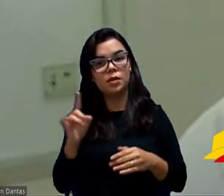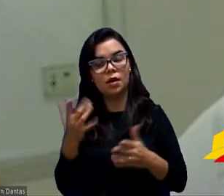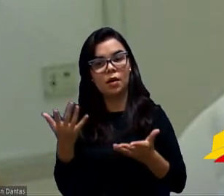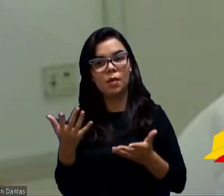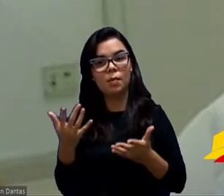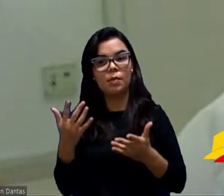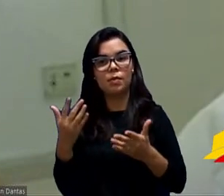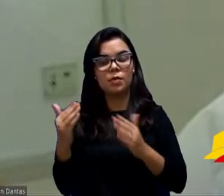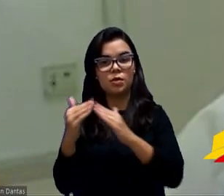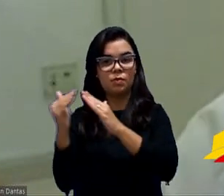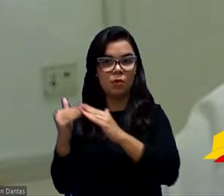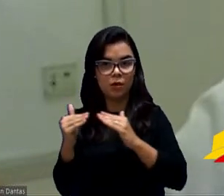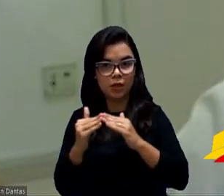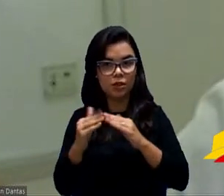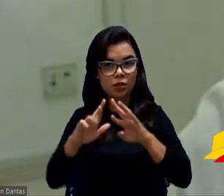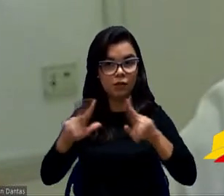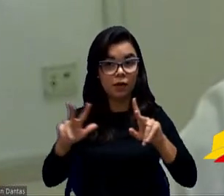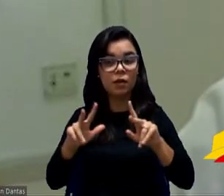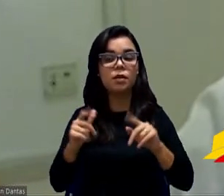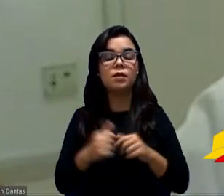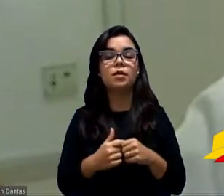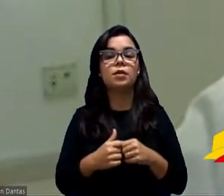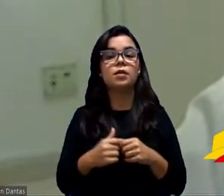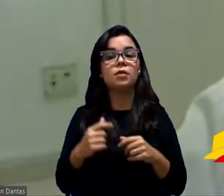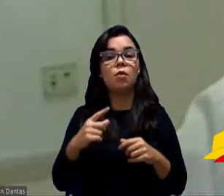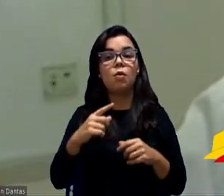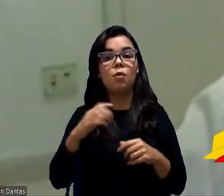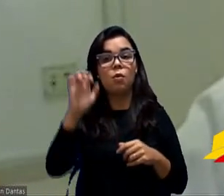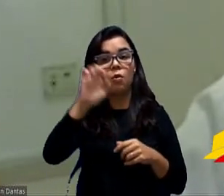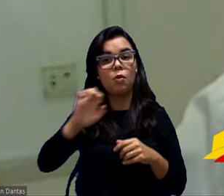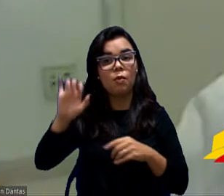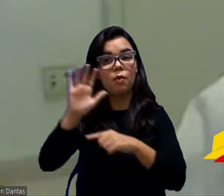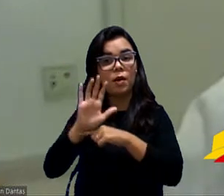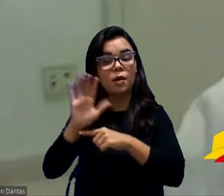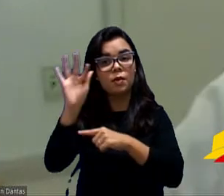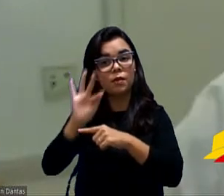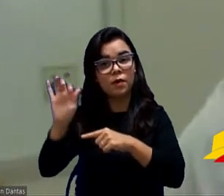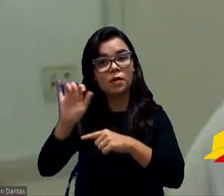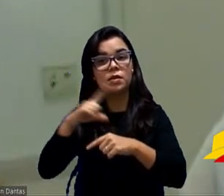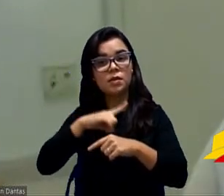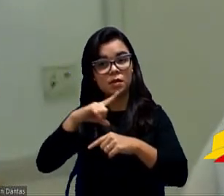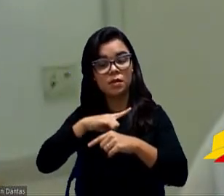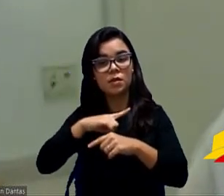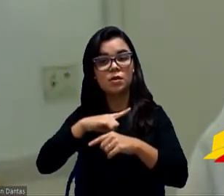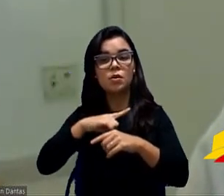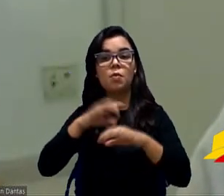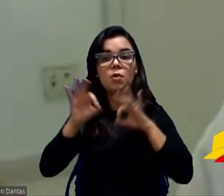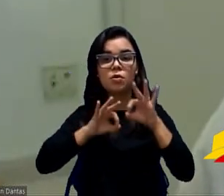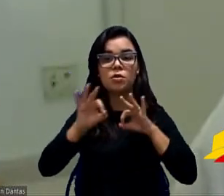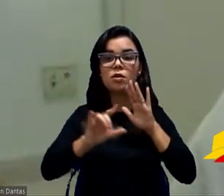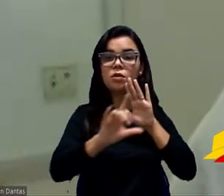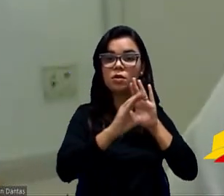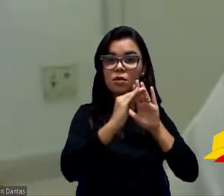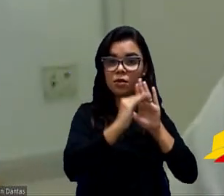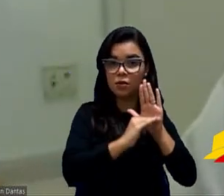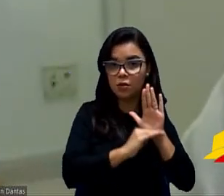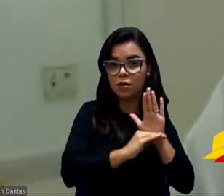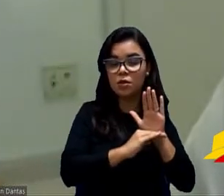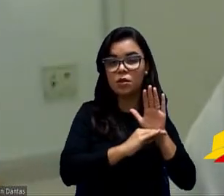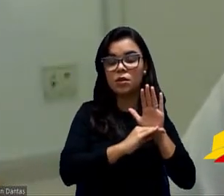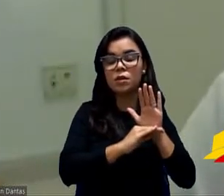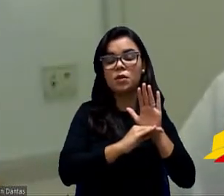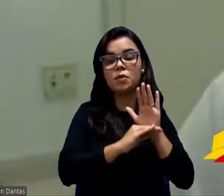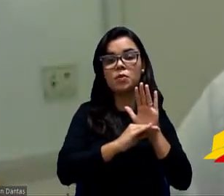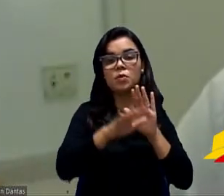governo federal, estadual, municipal, sempre tem projetos de habitação, sempre tem. Porém, nós precisamos erradicar a